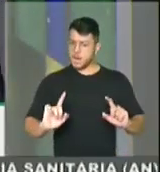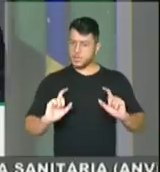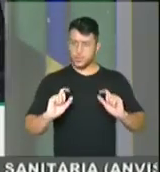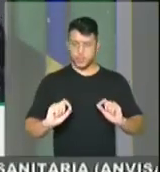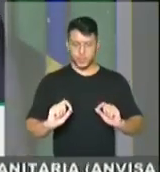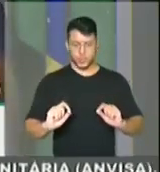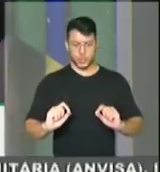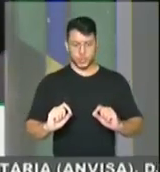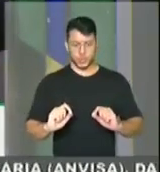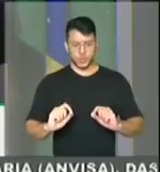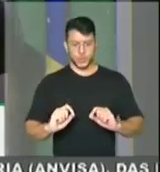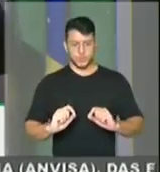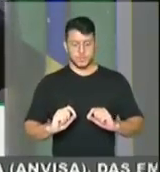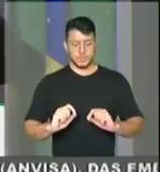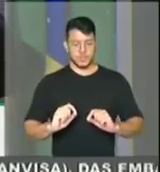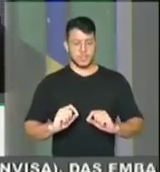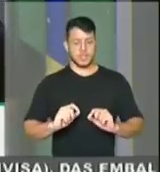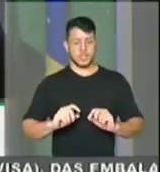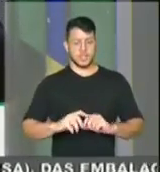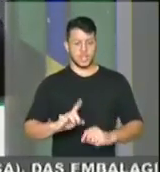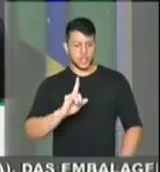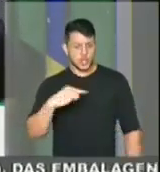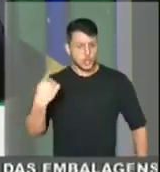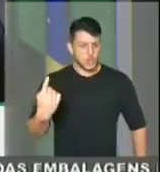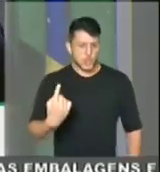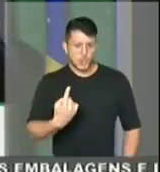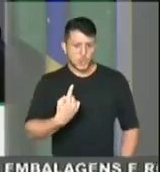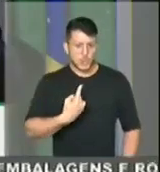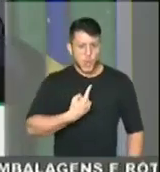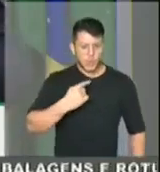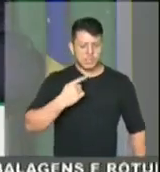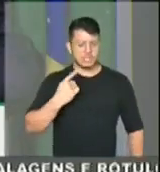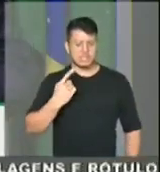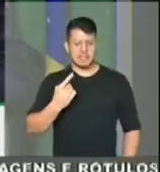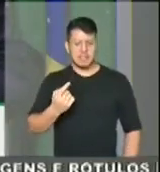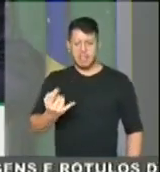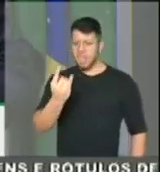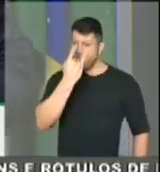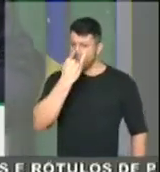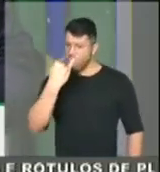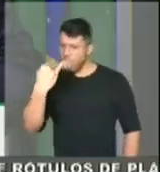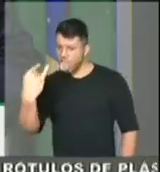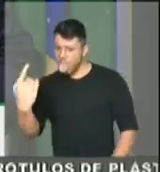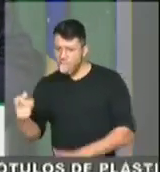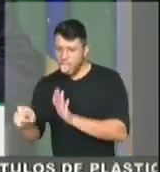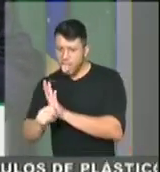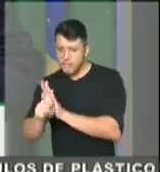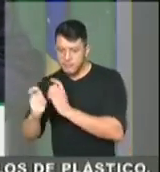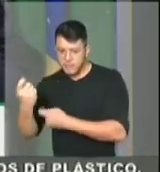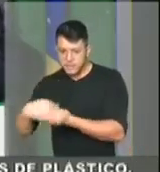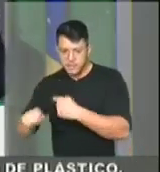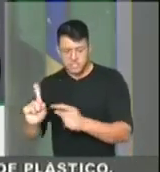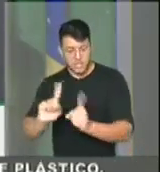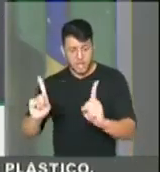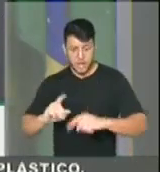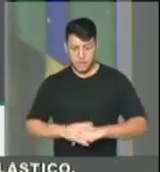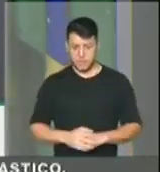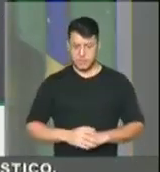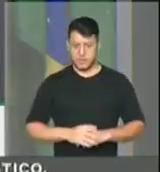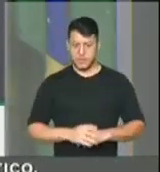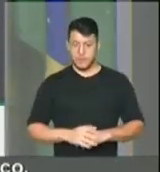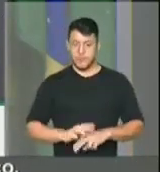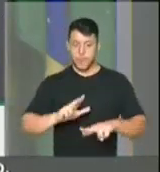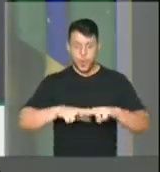deputados, não vamos cair no papo do traficante. Sabe o que ele quer? Que a